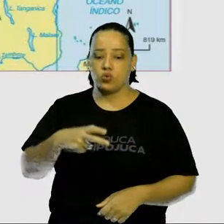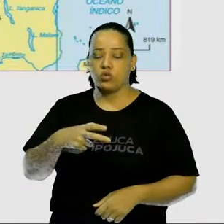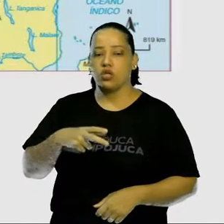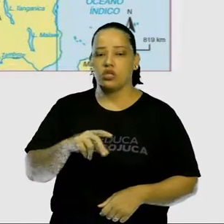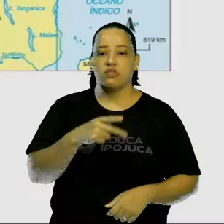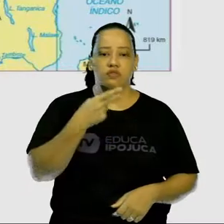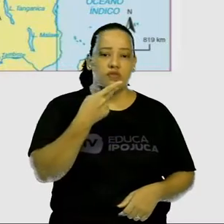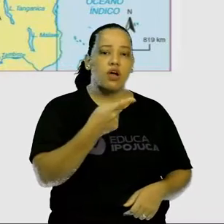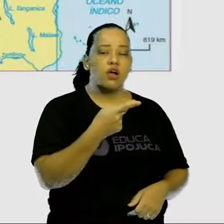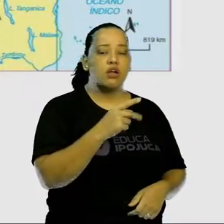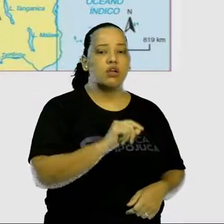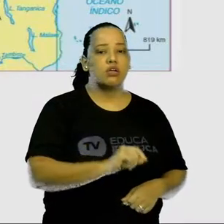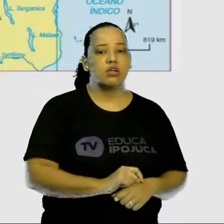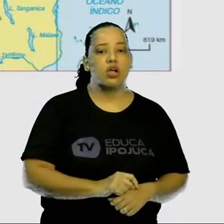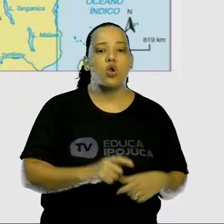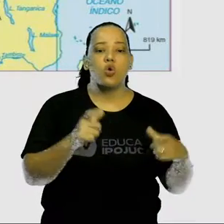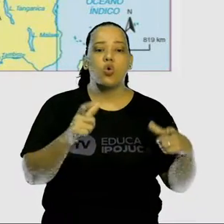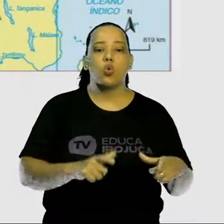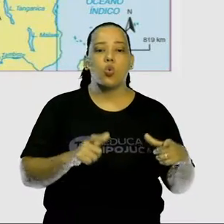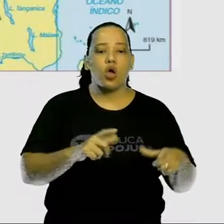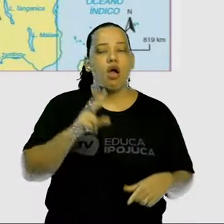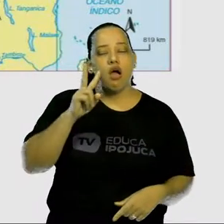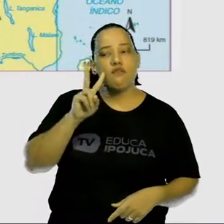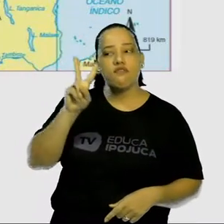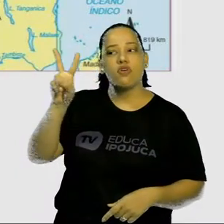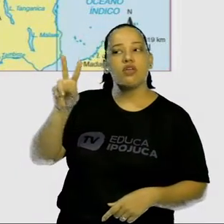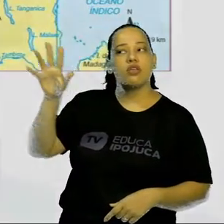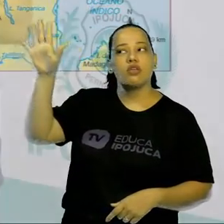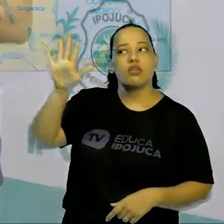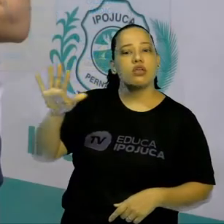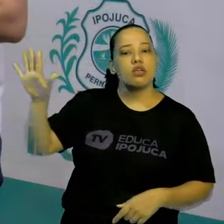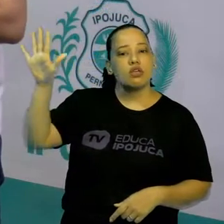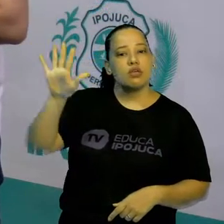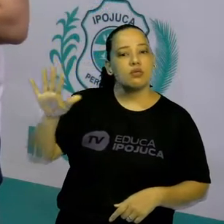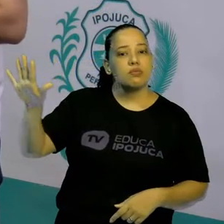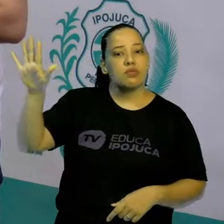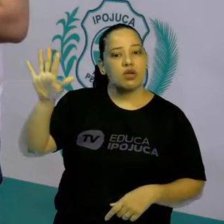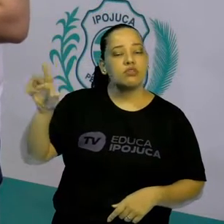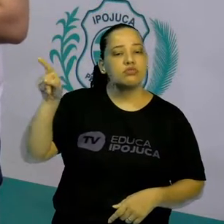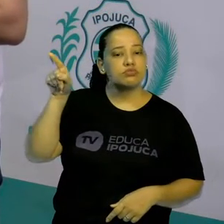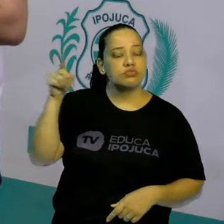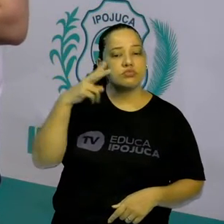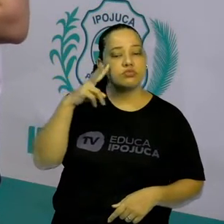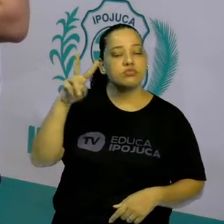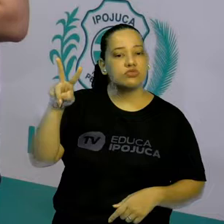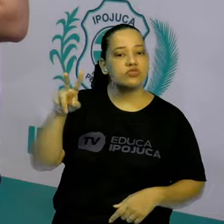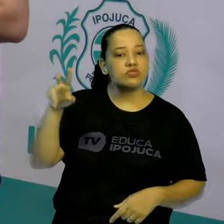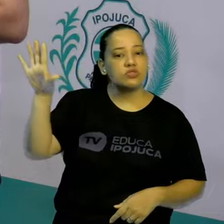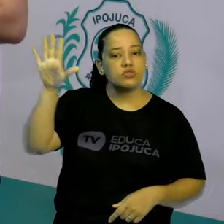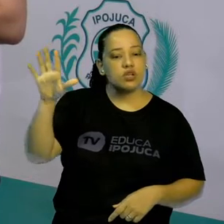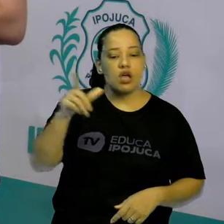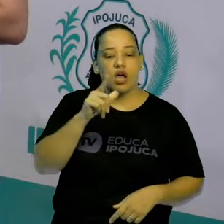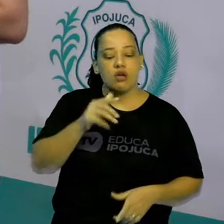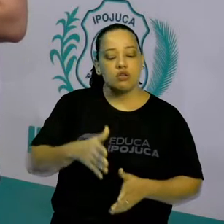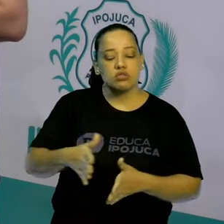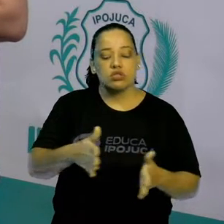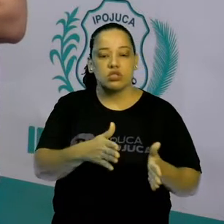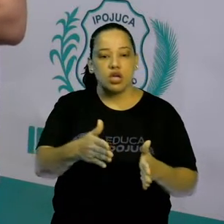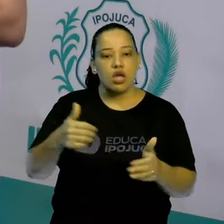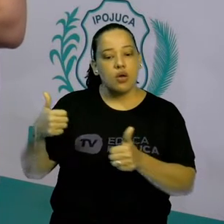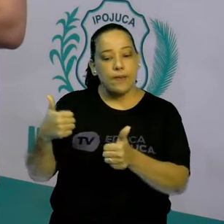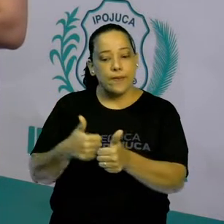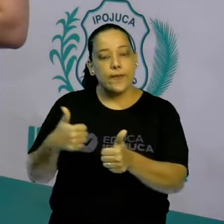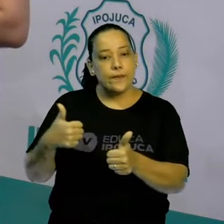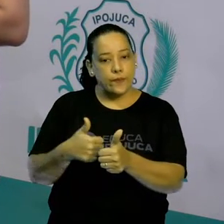ele ficava aqui, ó, nessa região, certo? Da, perto aqui da bacia do Rio do Congo, tá certo?